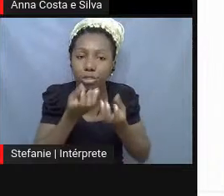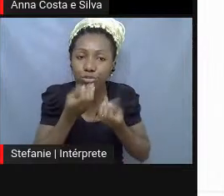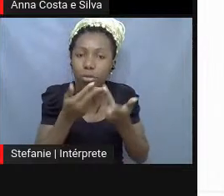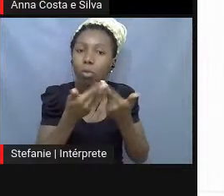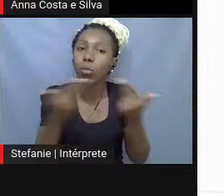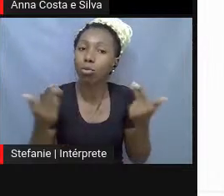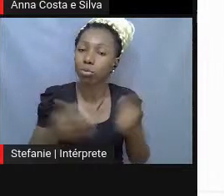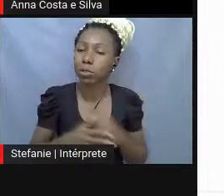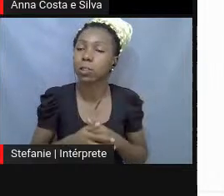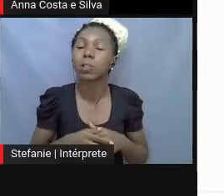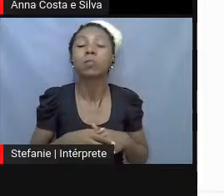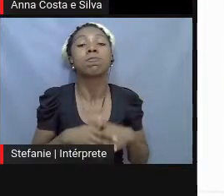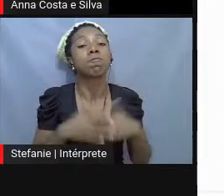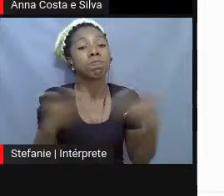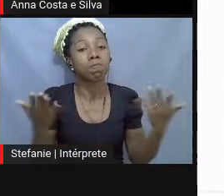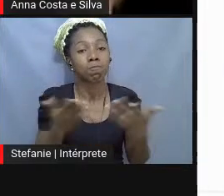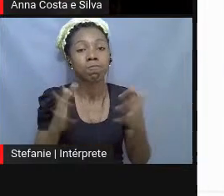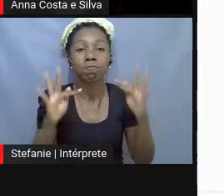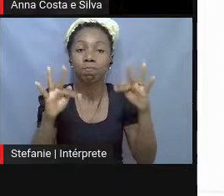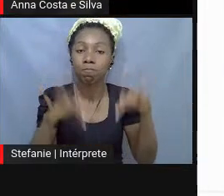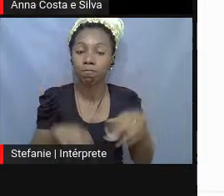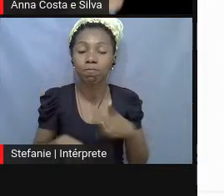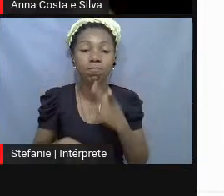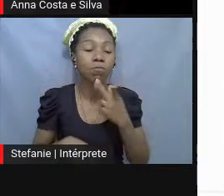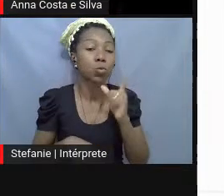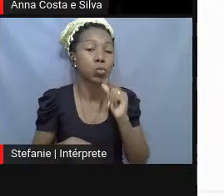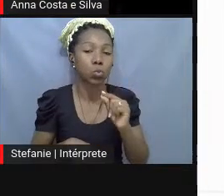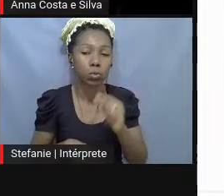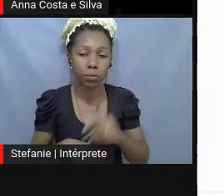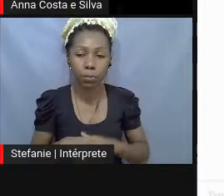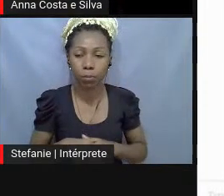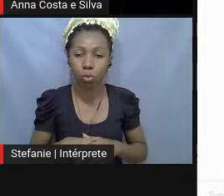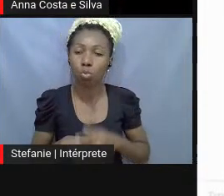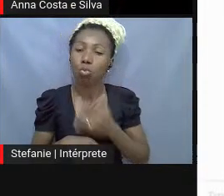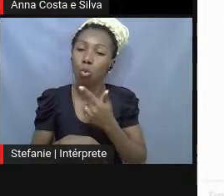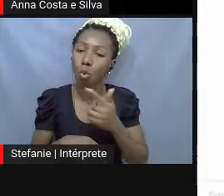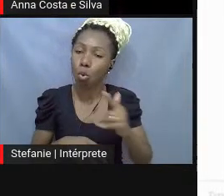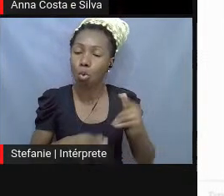E aí, queria terminar falando de um outro projeto